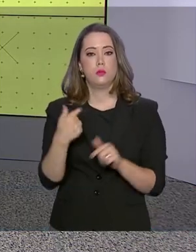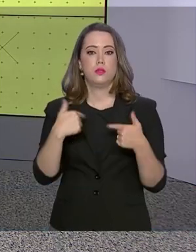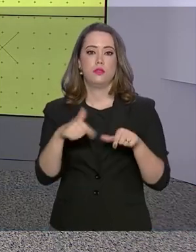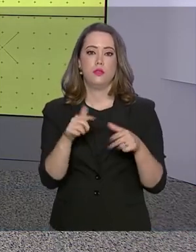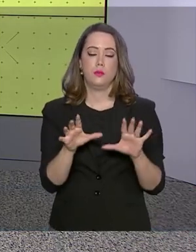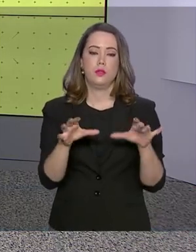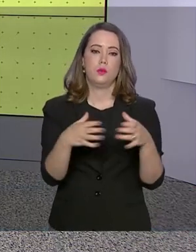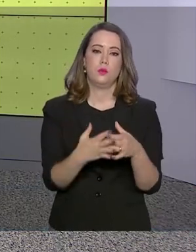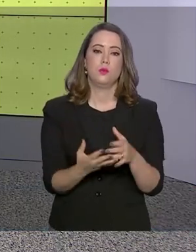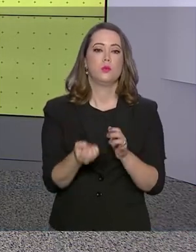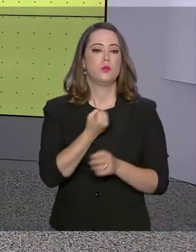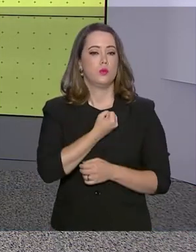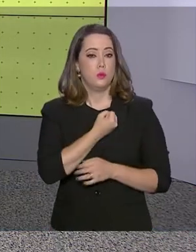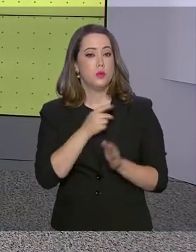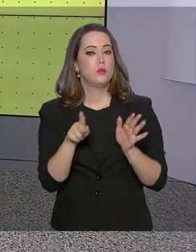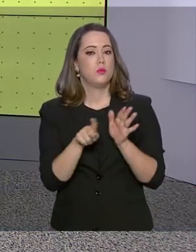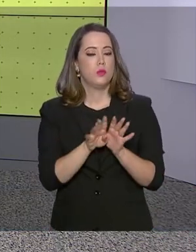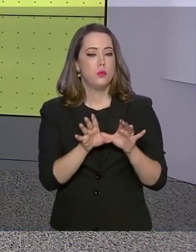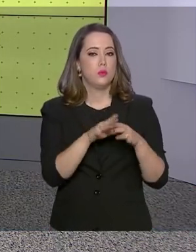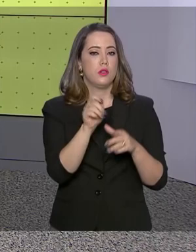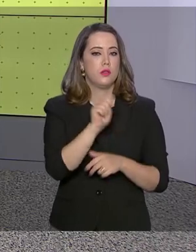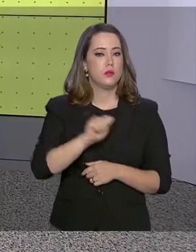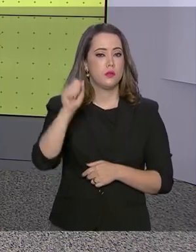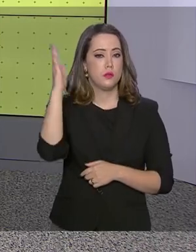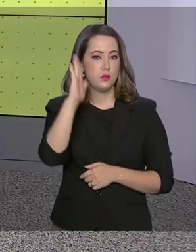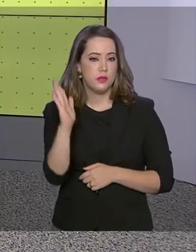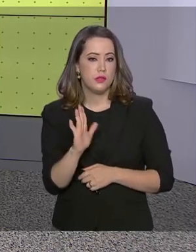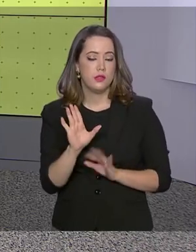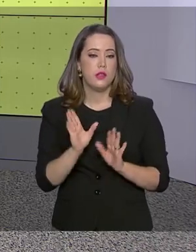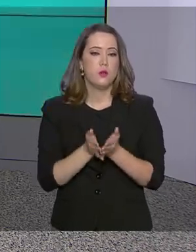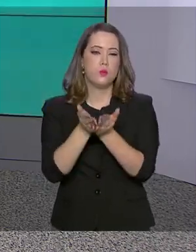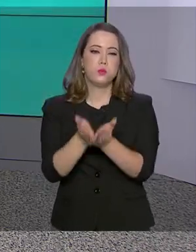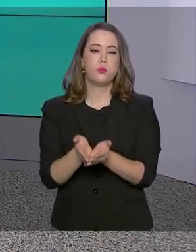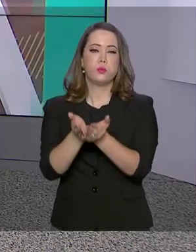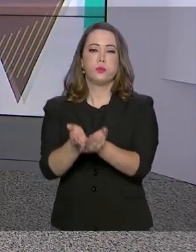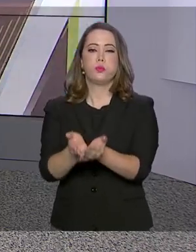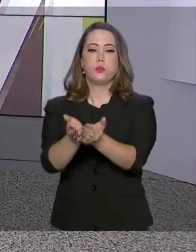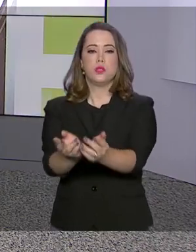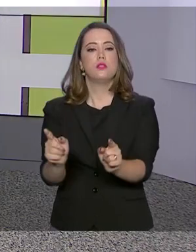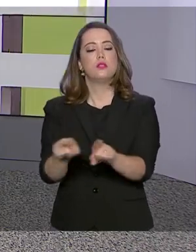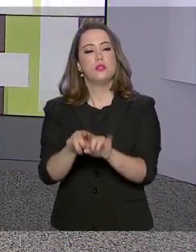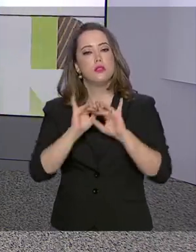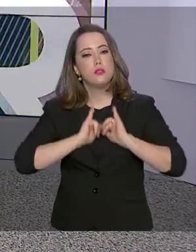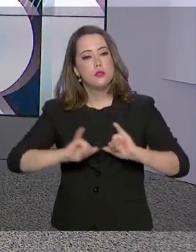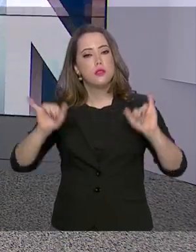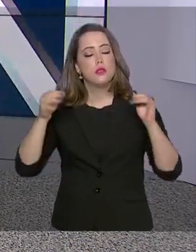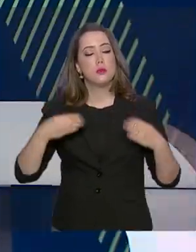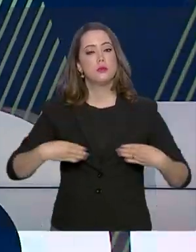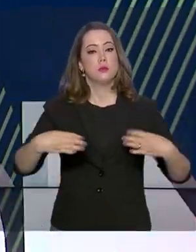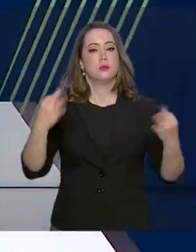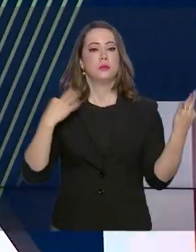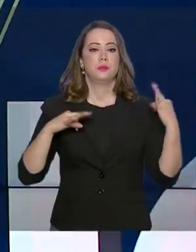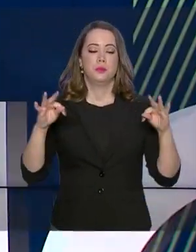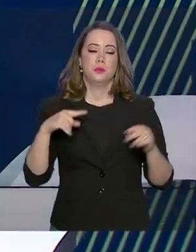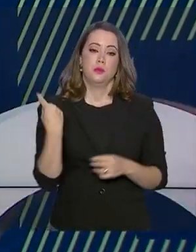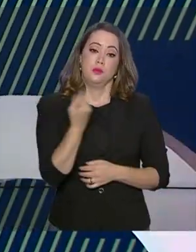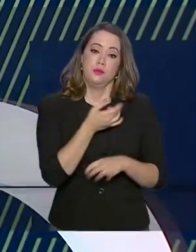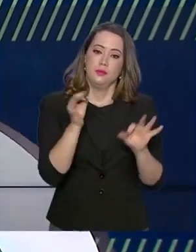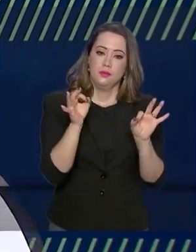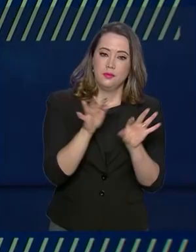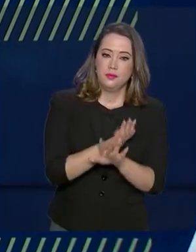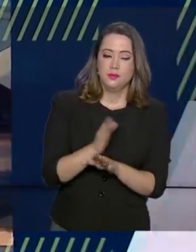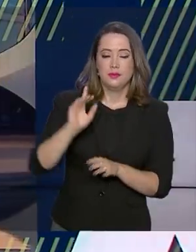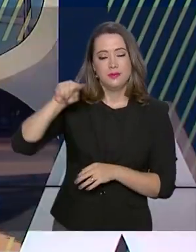Os dados são da Associação Brasileira de Cruzeiros Marítimos e foram divulgados pelo Ministério do Turismo. O governo agora